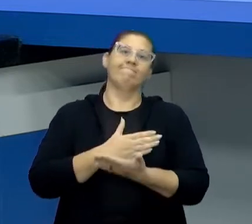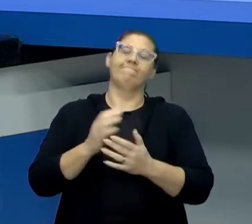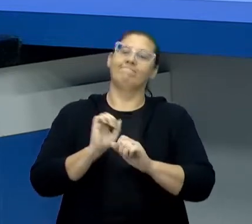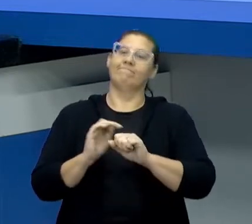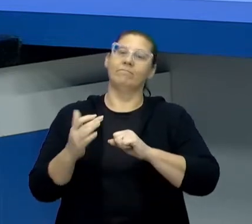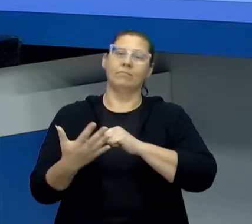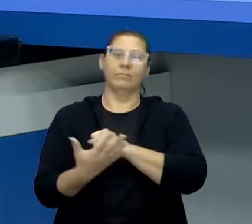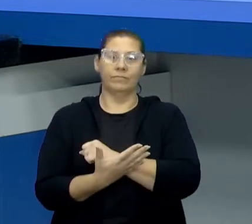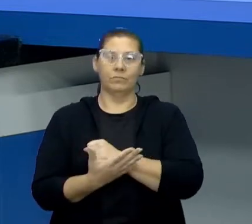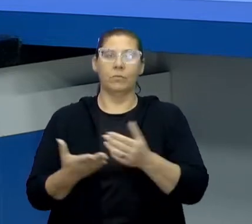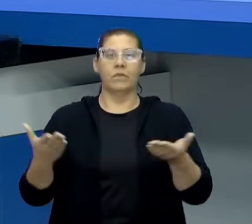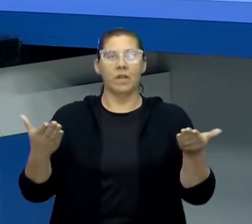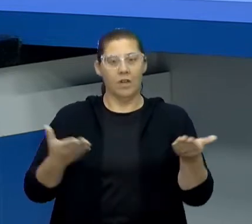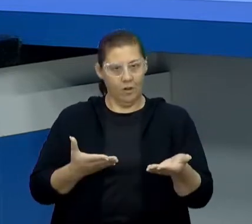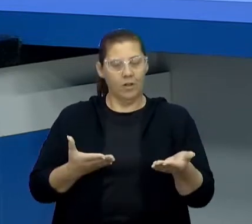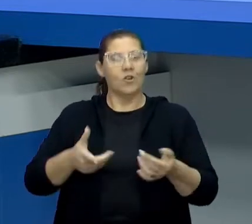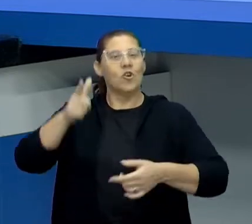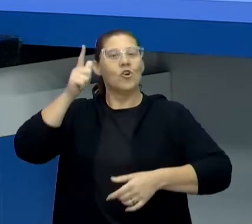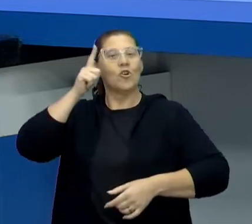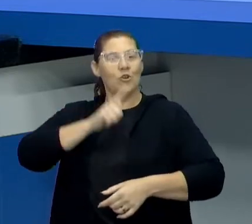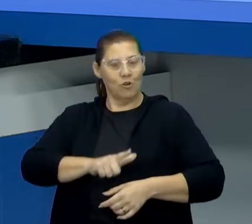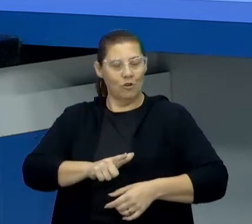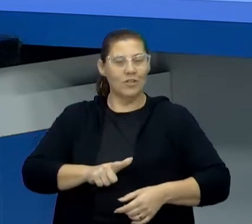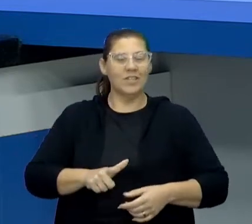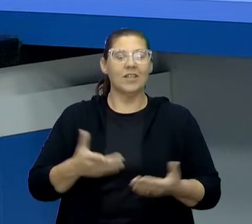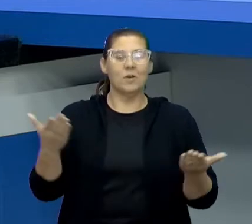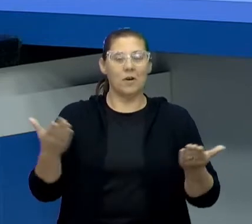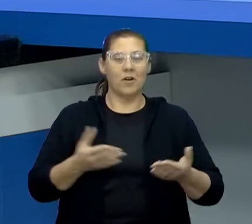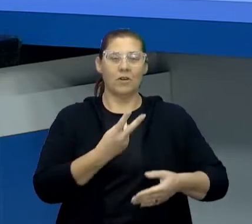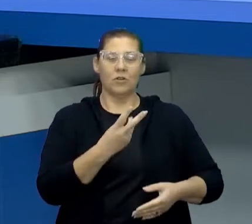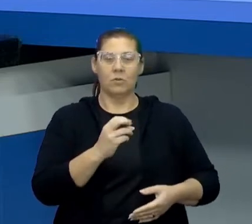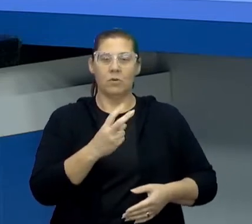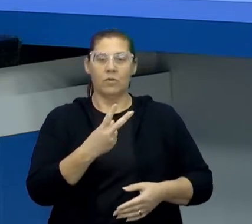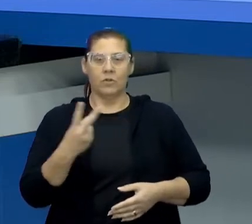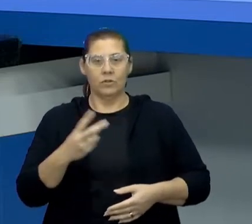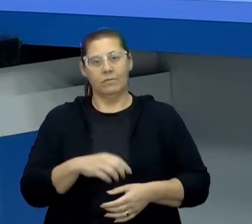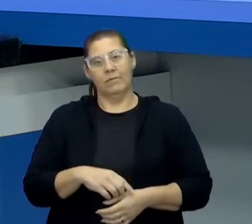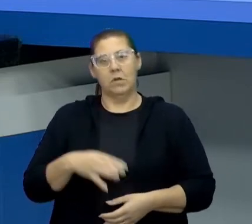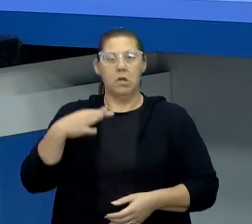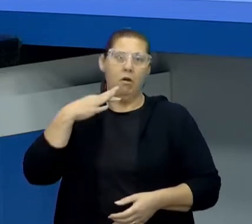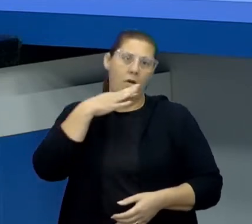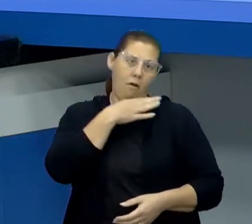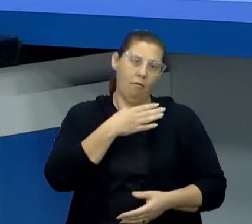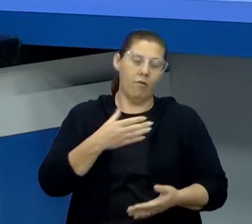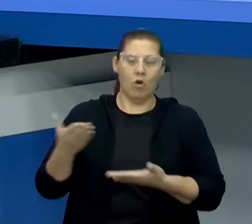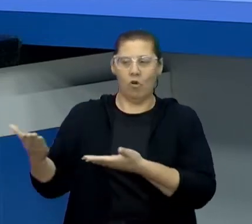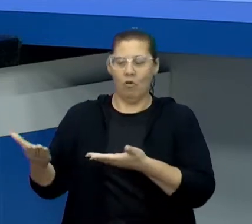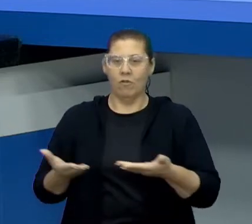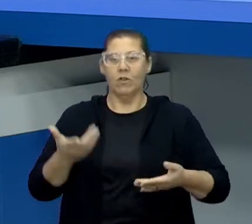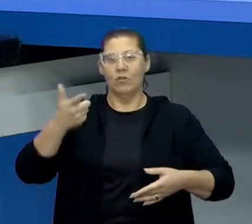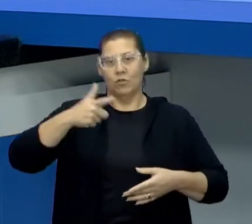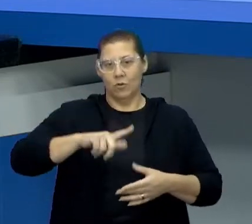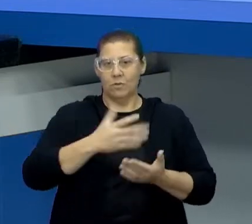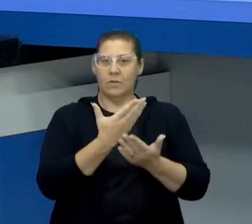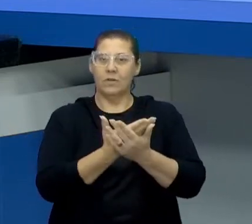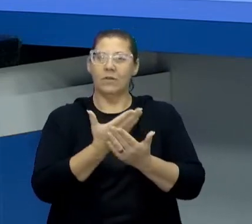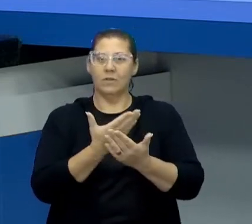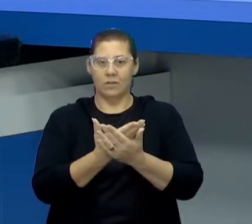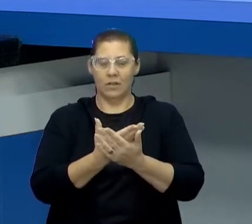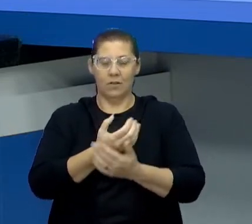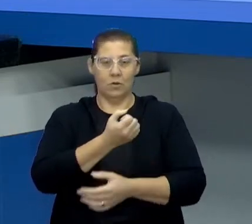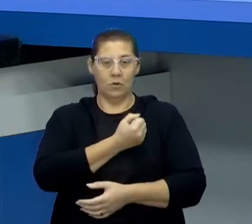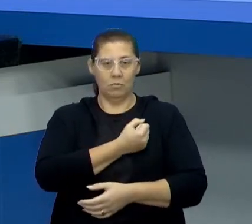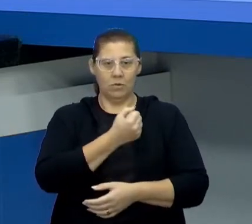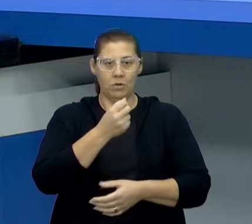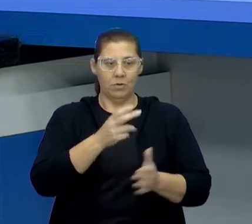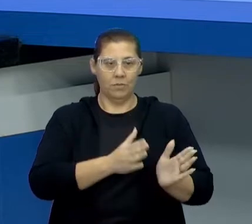e agora ela está concretizando em 2022 e é óbvio que eu convidei ela de novo para ter essa aula parte 2.